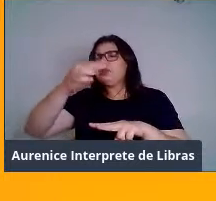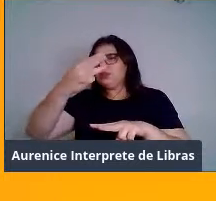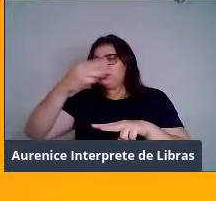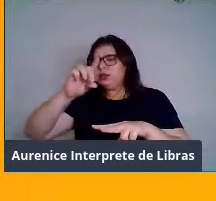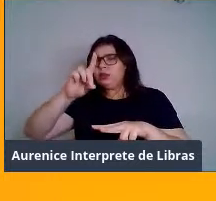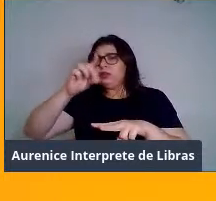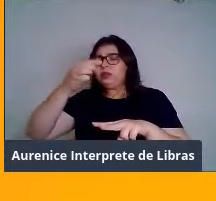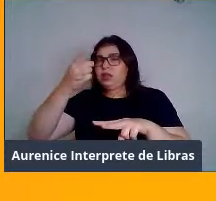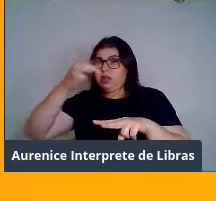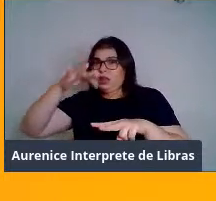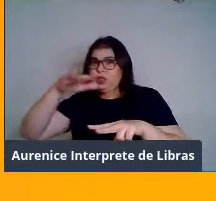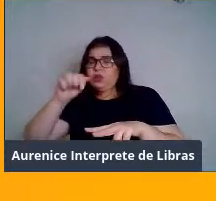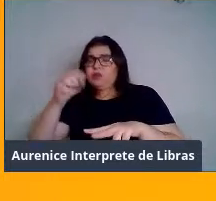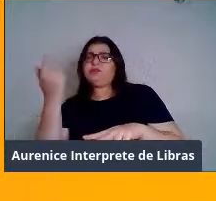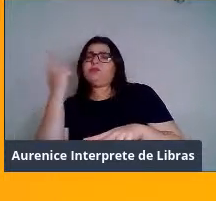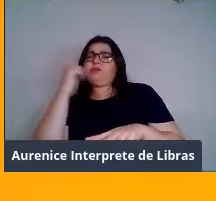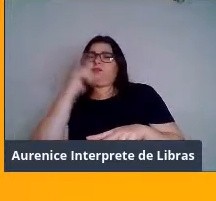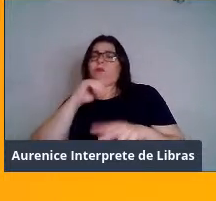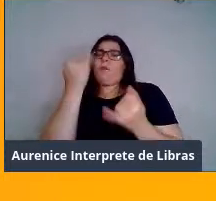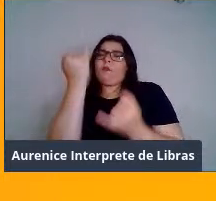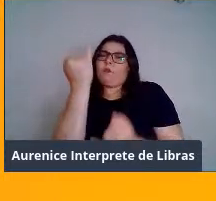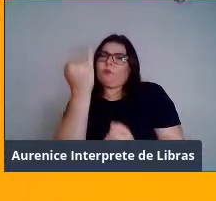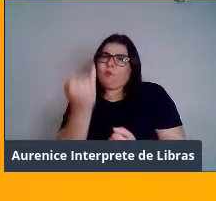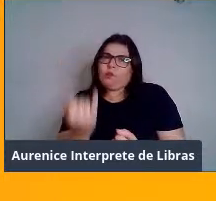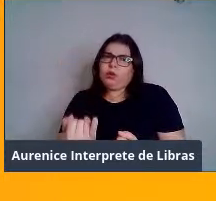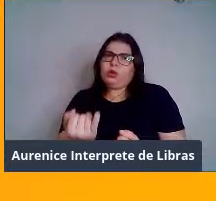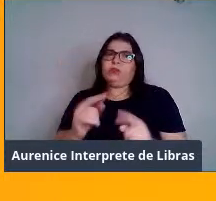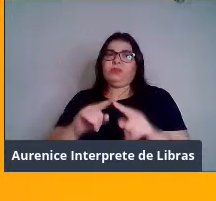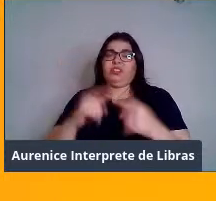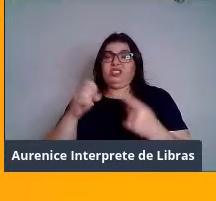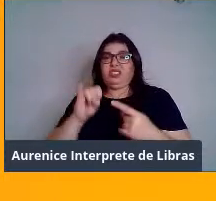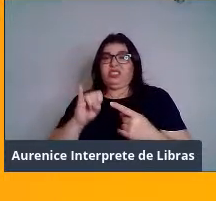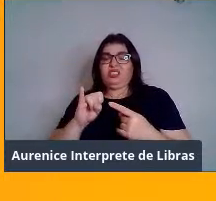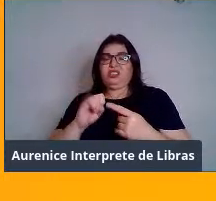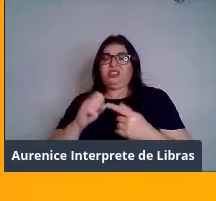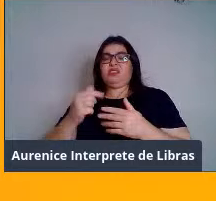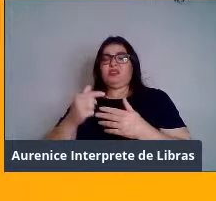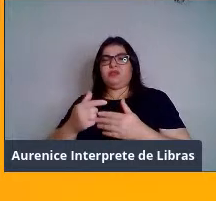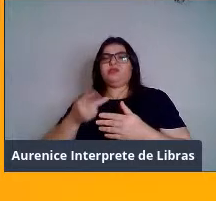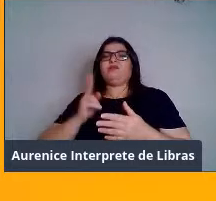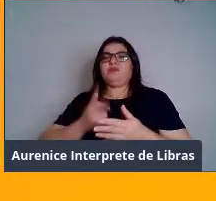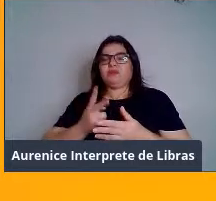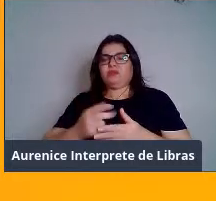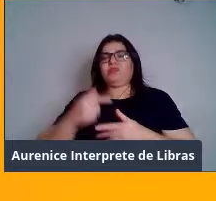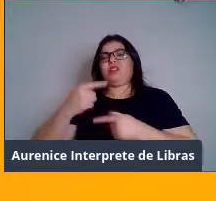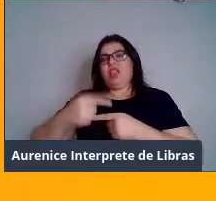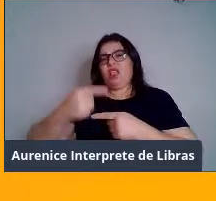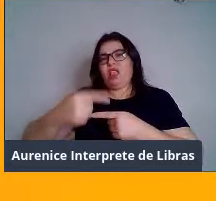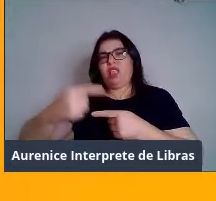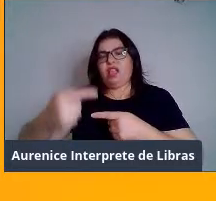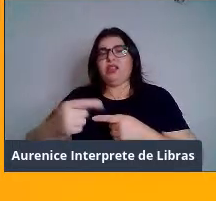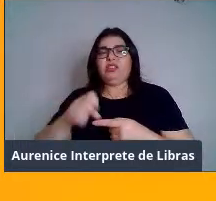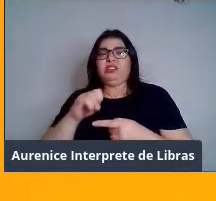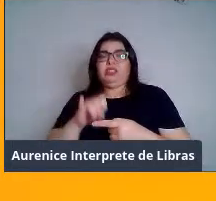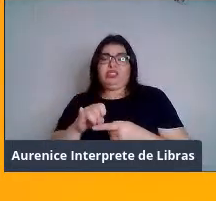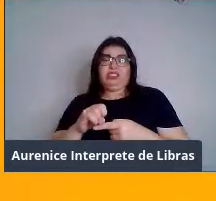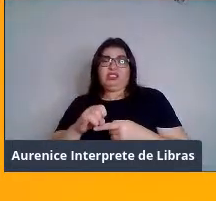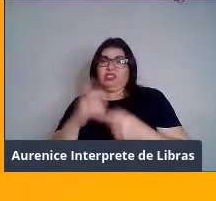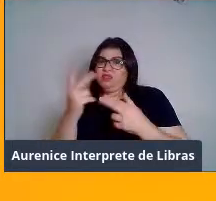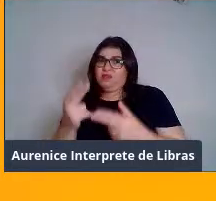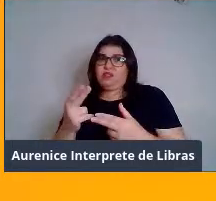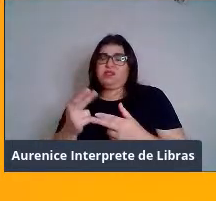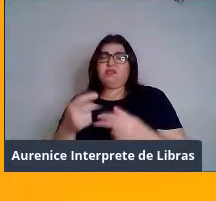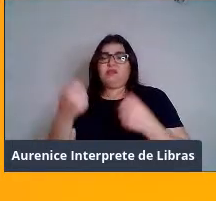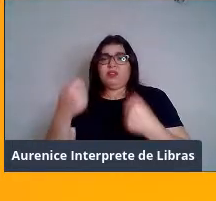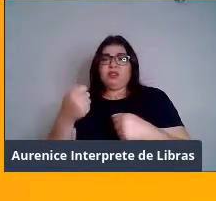mantendo essa mesma rotina, se eu não aumentar a velocidade da minha corrida, não aumentar o tempo, não aumentar a frequência